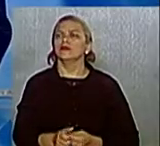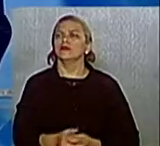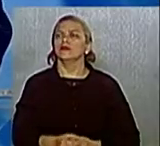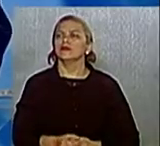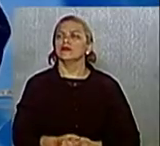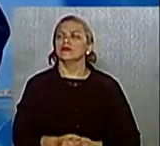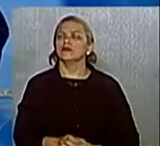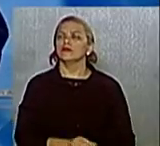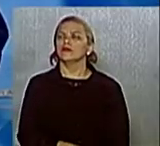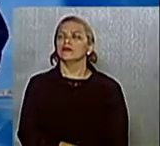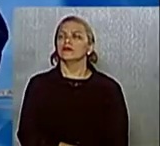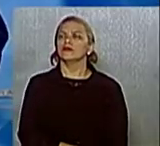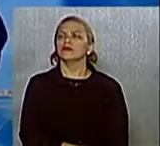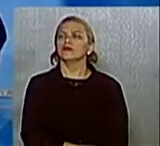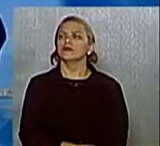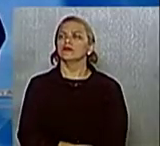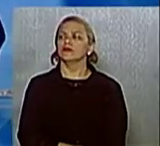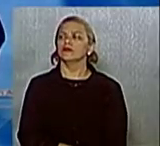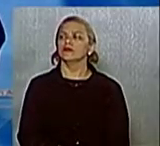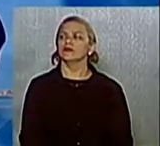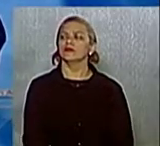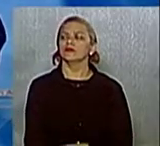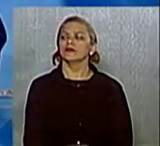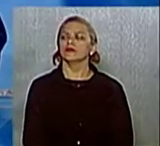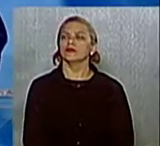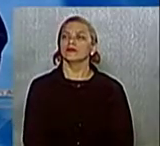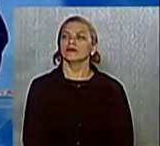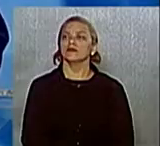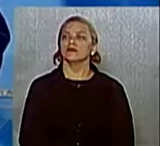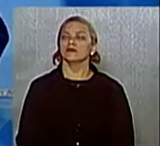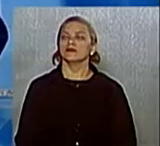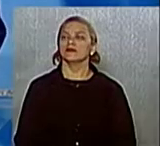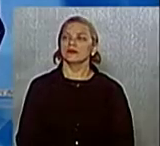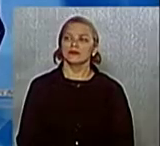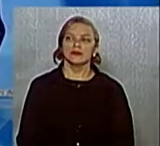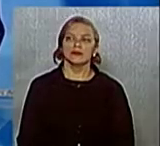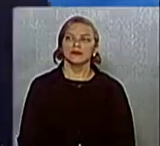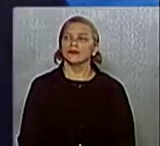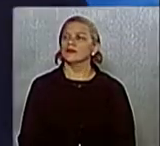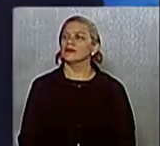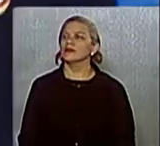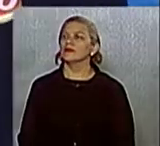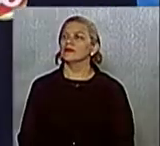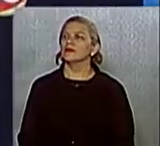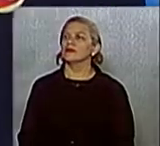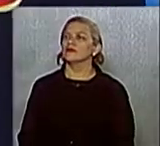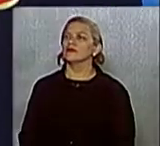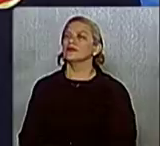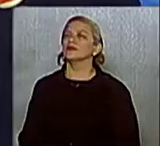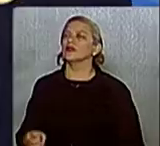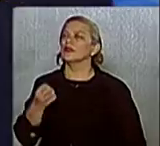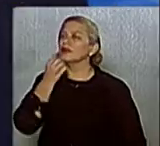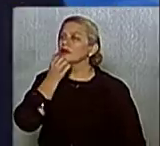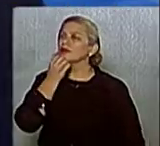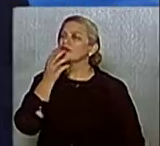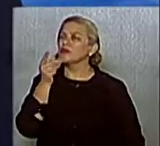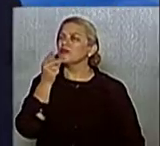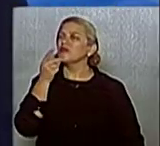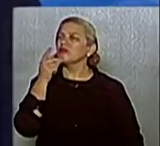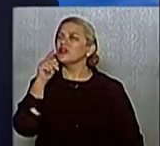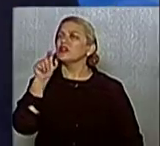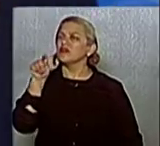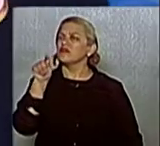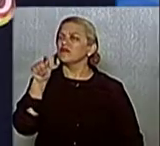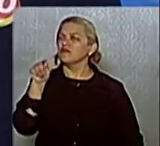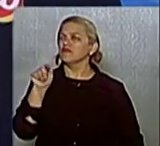Agora temos mais um minuto de réplica do candidato Marcos Soliva. Pois não, candidato? É muito bem colocado pela candidata